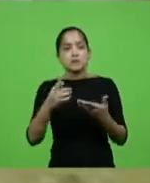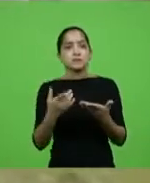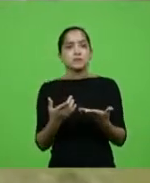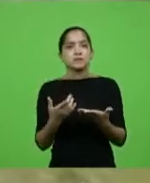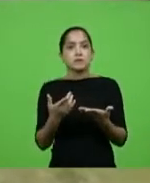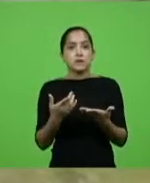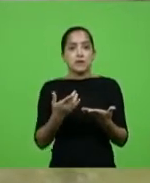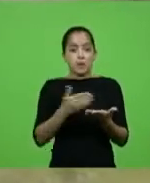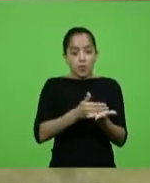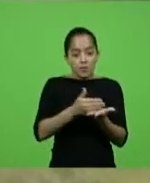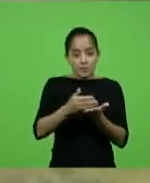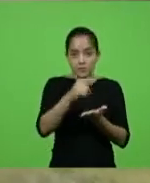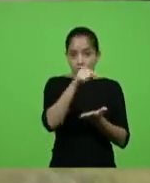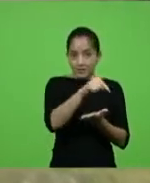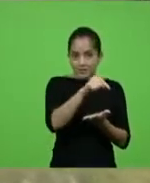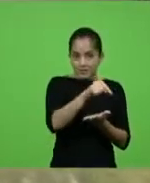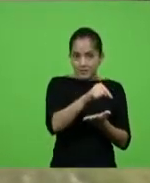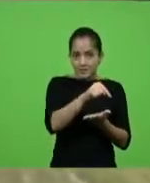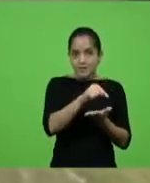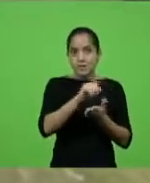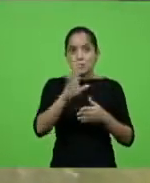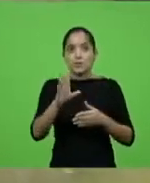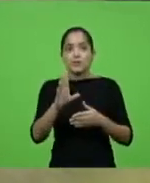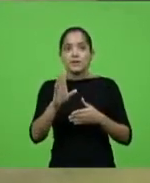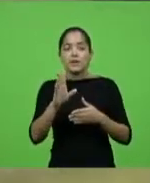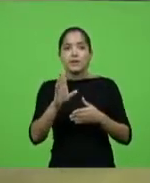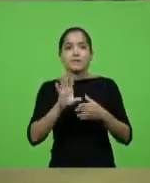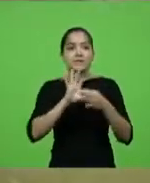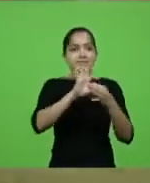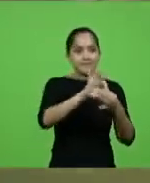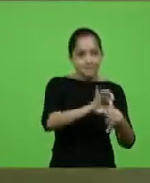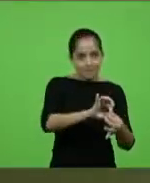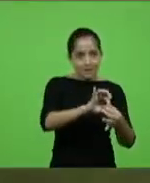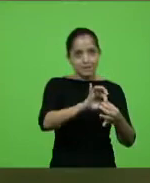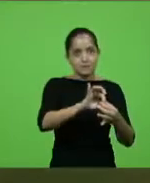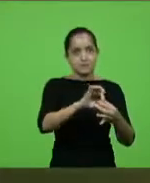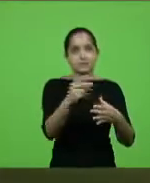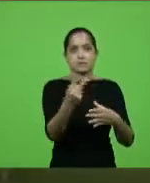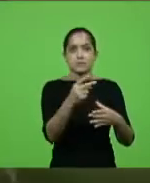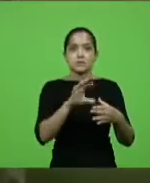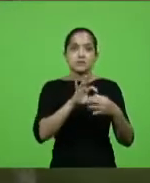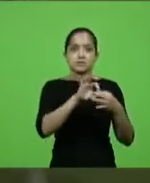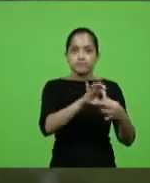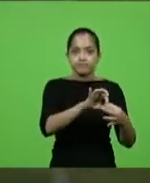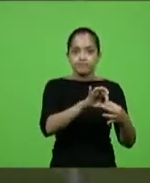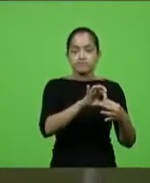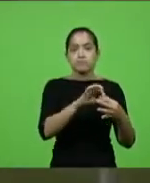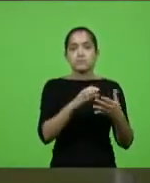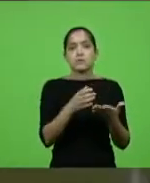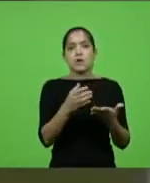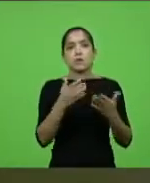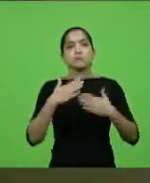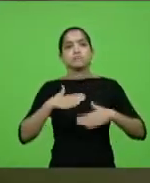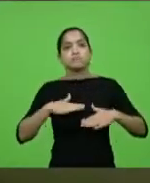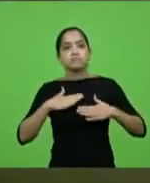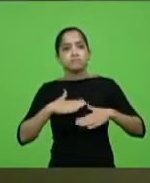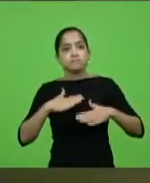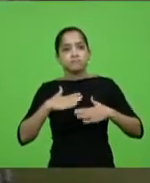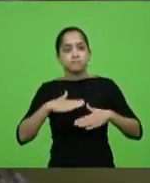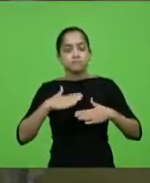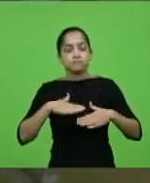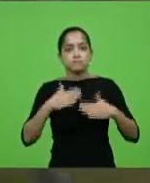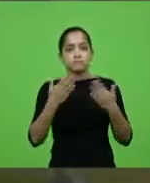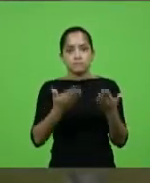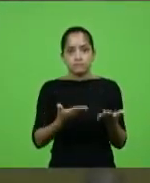porque José Boatê pertencia à Ibirama. E olha a tranquilidade, vamos dizer assim,